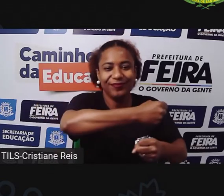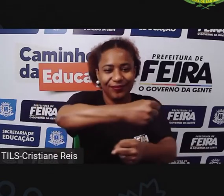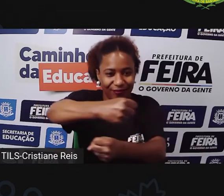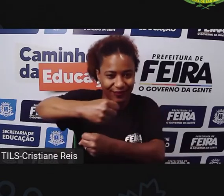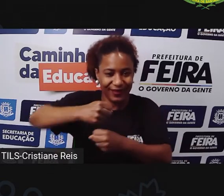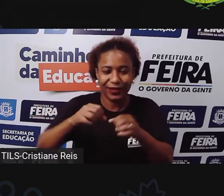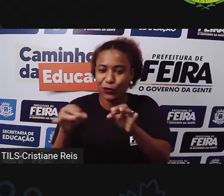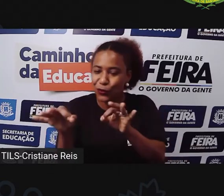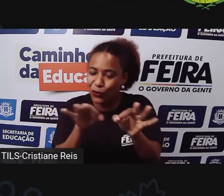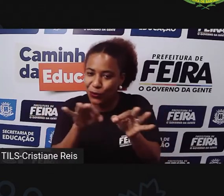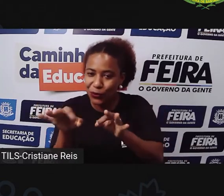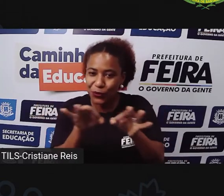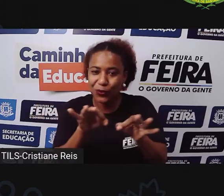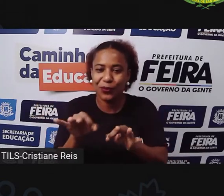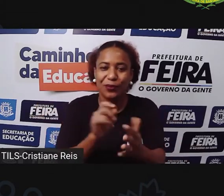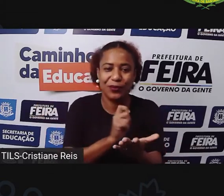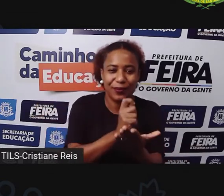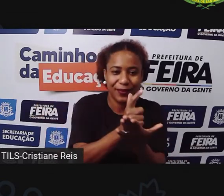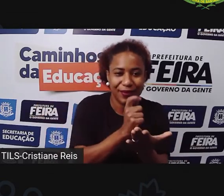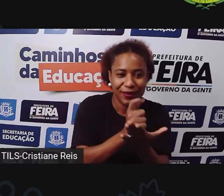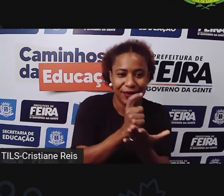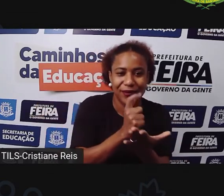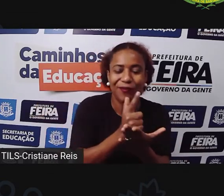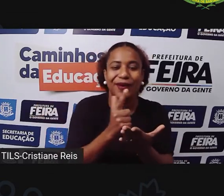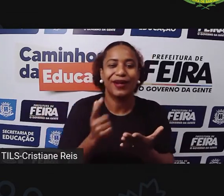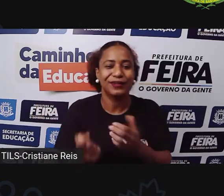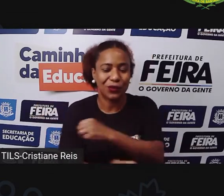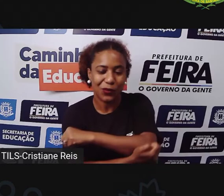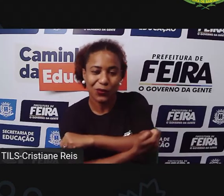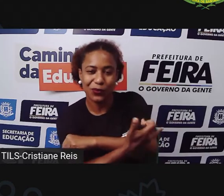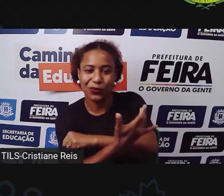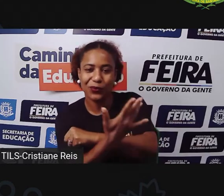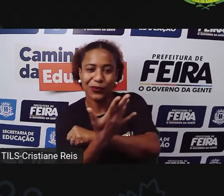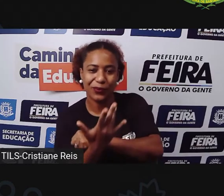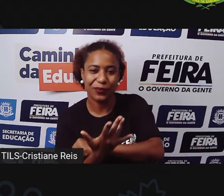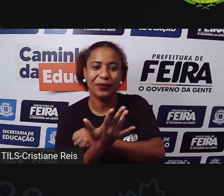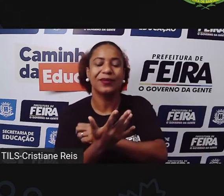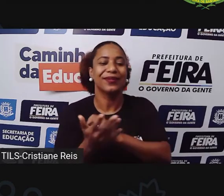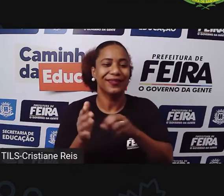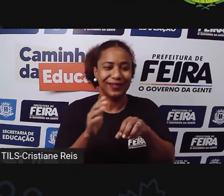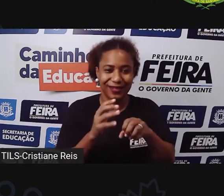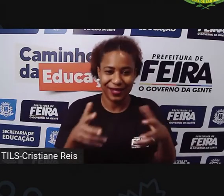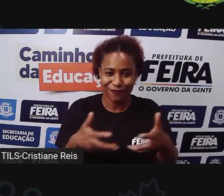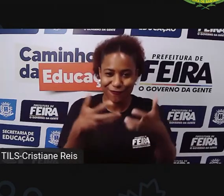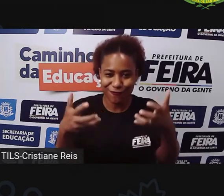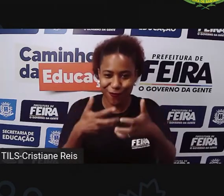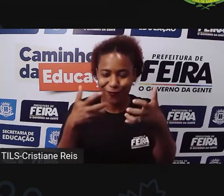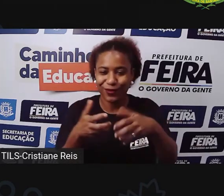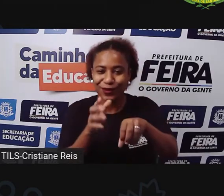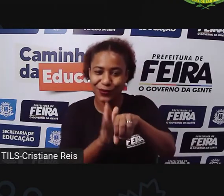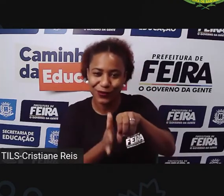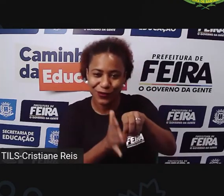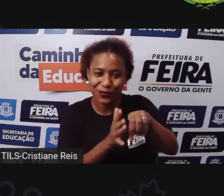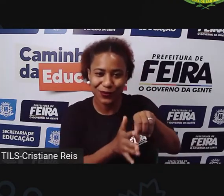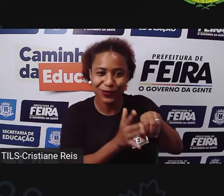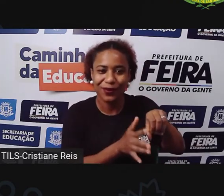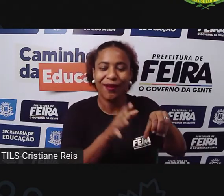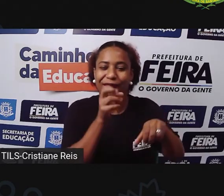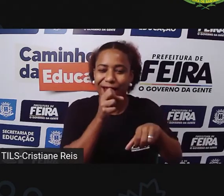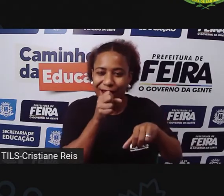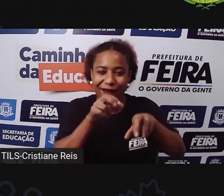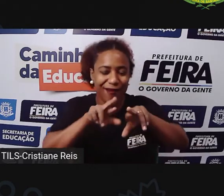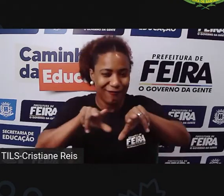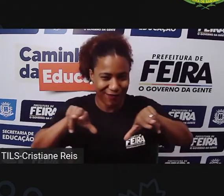preparativos E comprassem Ou colhessem Os materiais Os ingredientes Para produzir Para fazer A